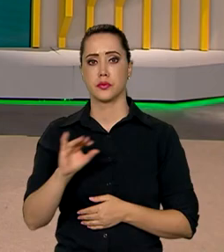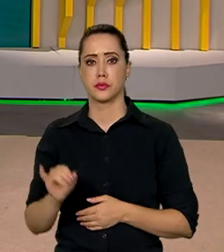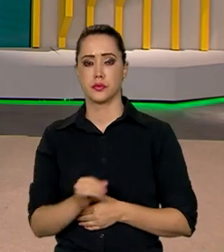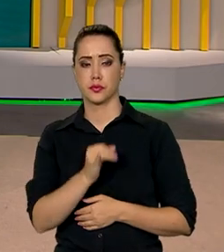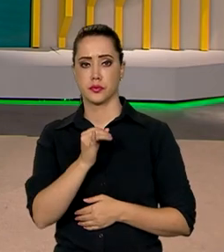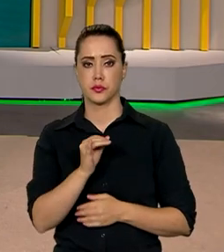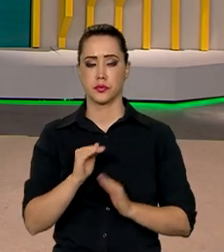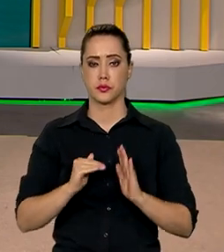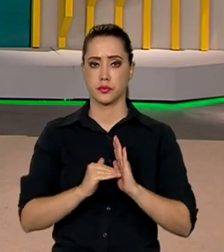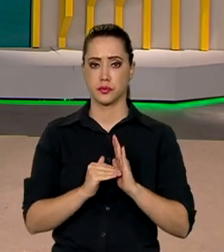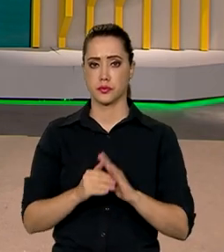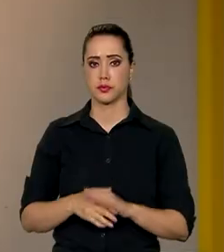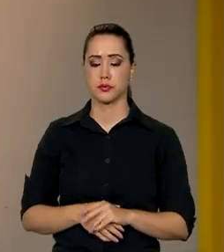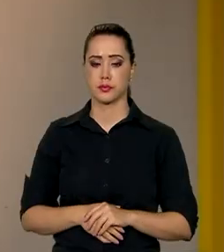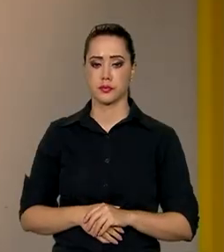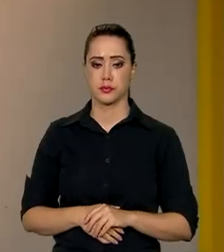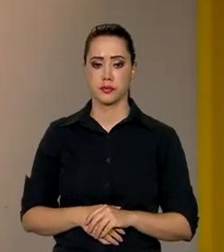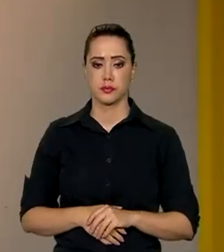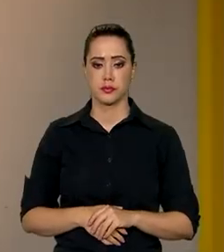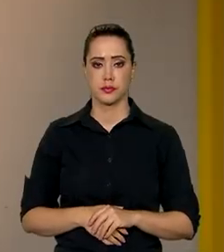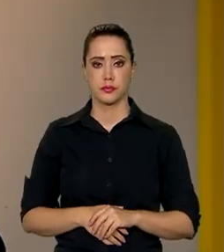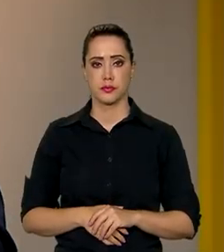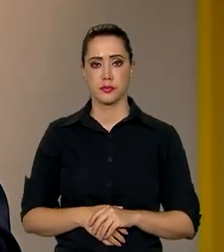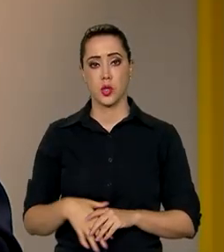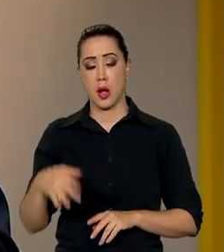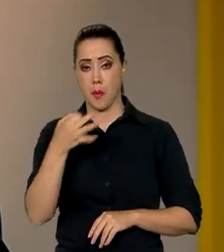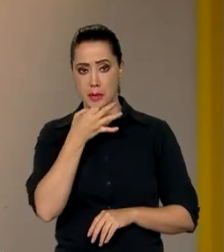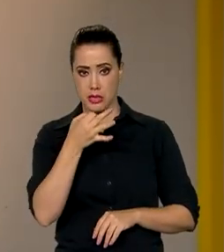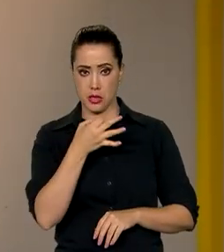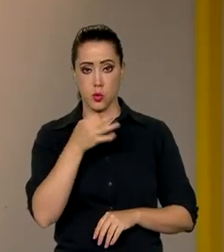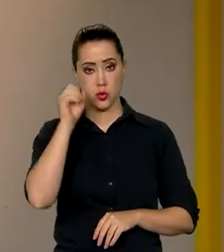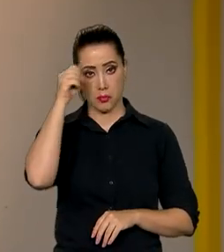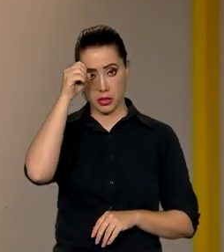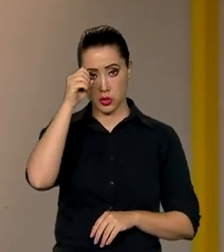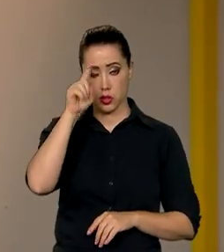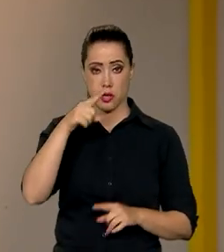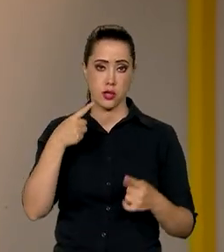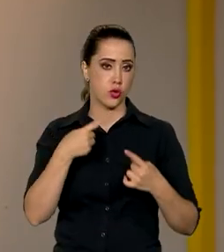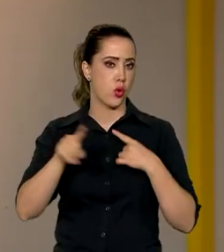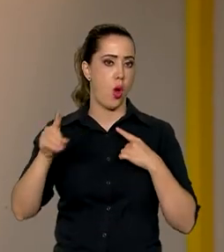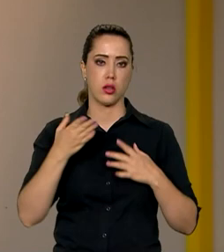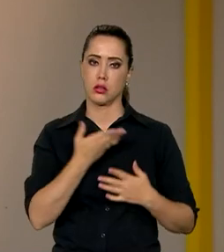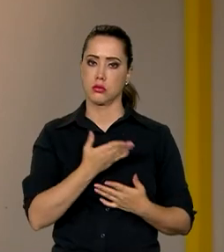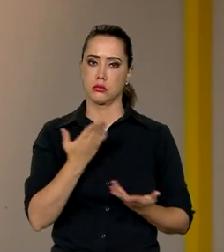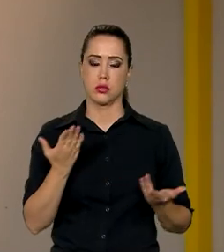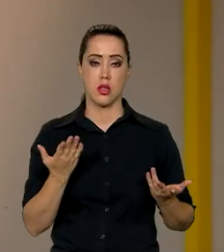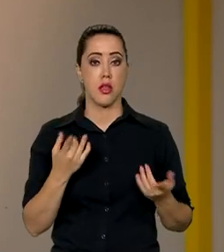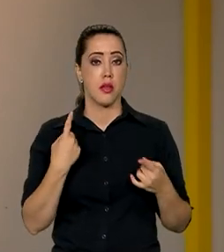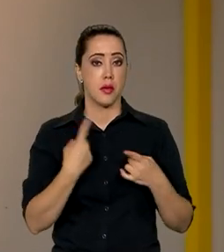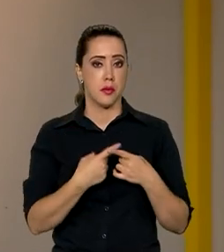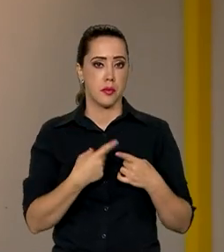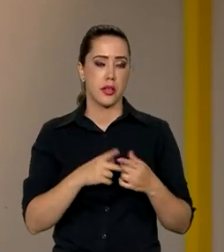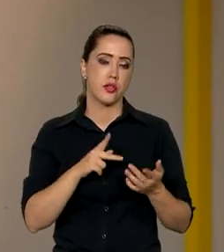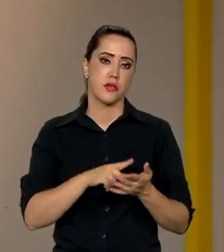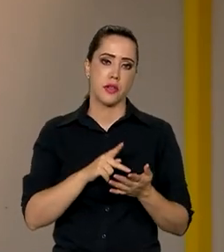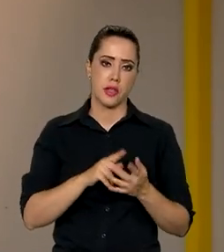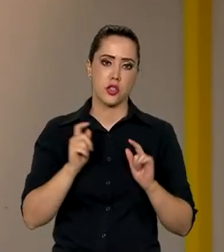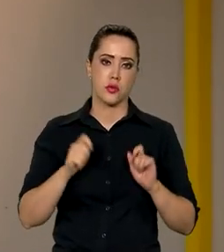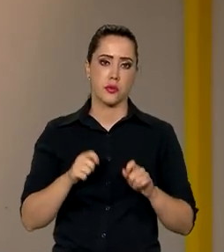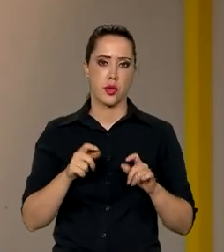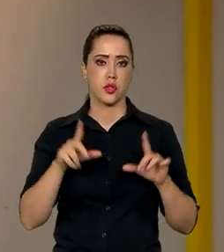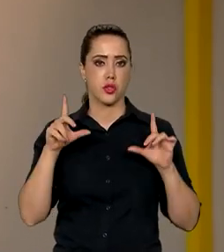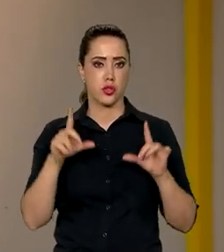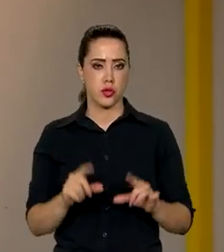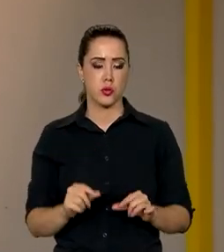Constituição e Justiça do Senado. O posicionamento de Padilha, contrário a essa medida, é que a prática pode levar a uma